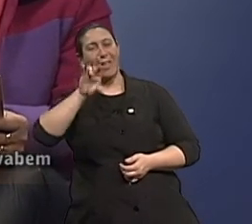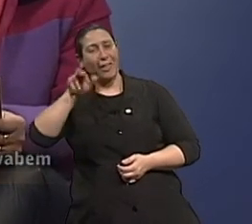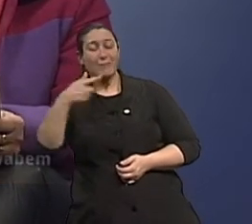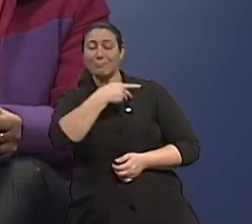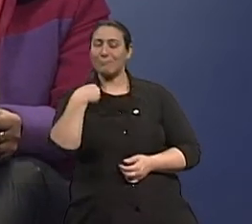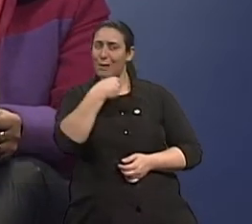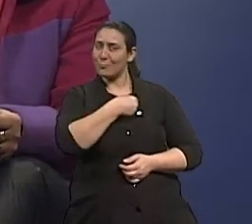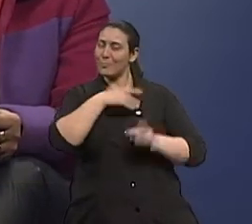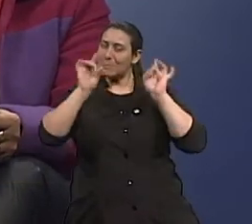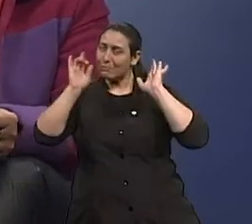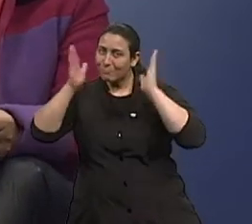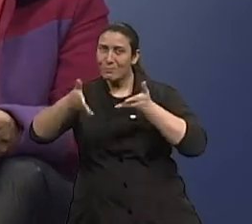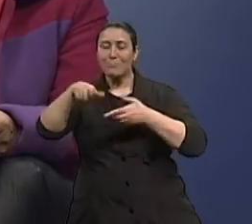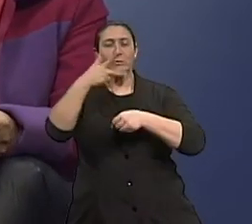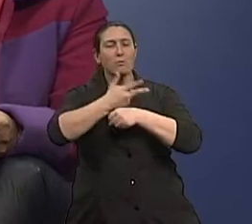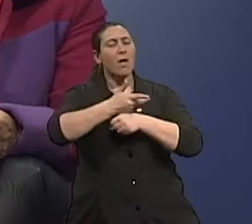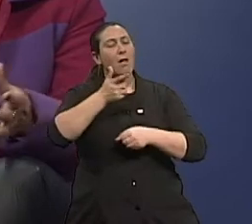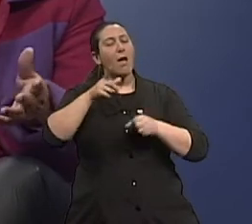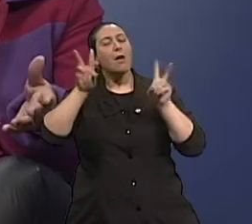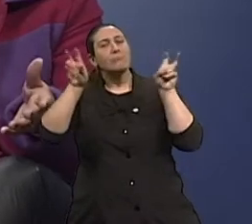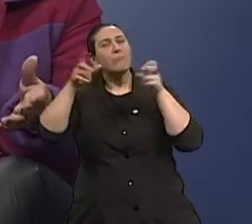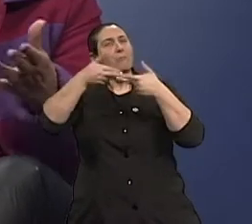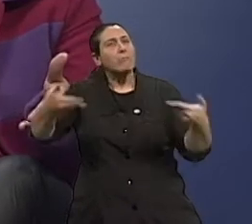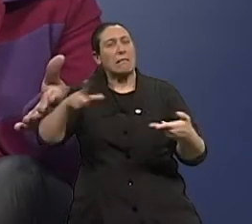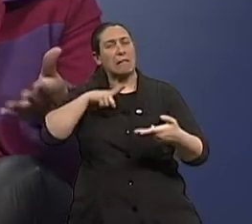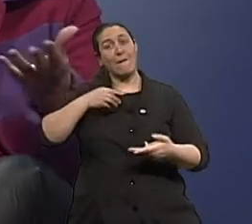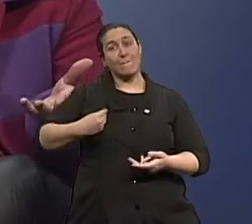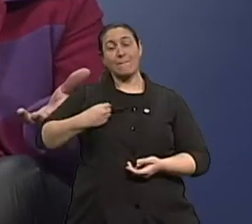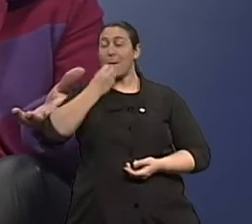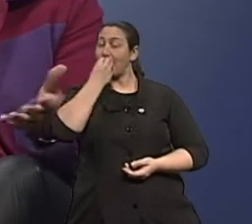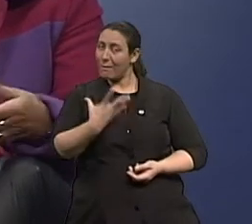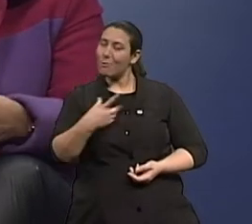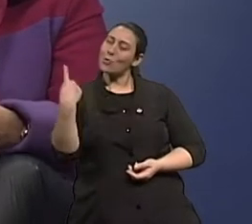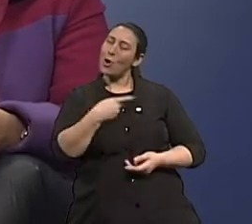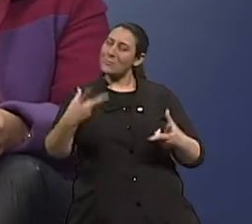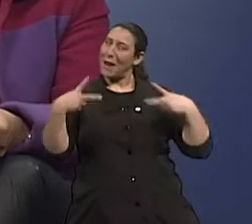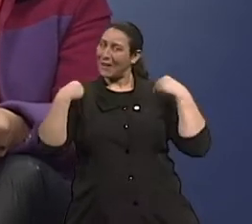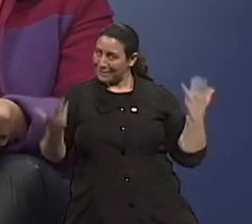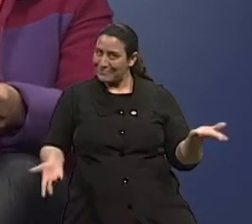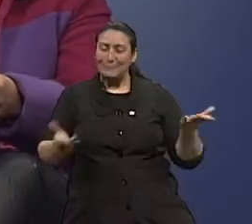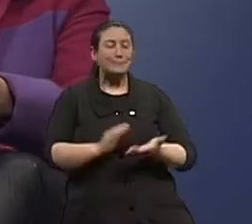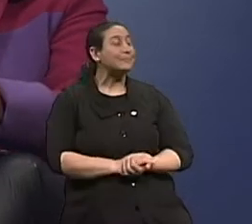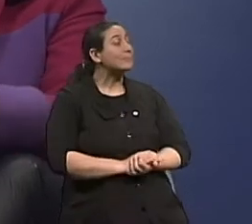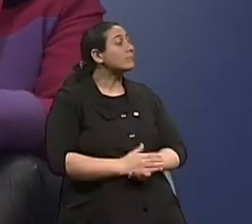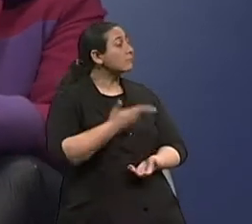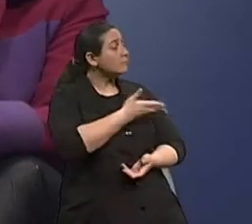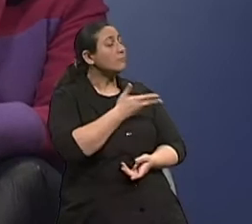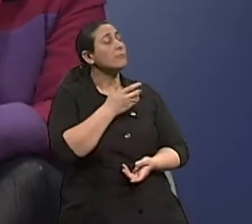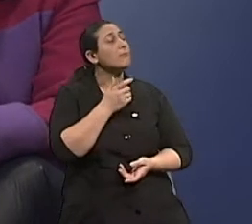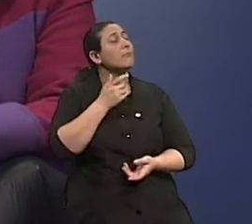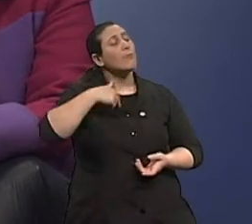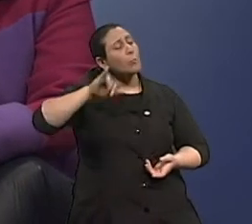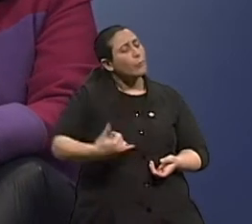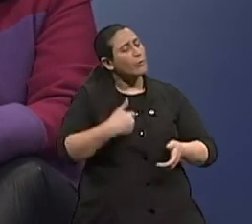com informações sobre o Viva Bem. E eu sempre digo Viva Bem, porque a gente merece, né? Doutor Newton, continuando a nossa conversa então